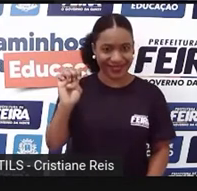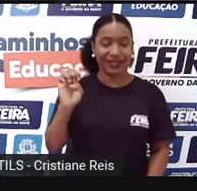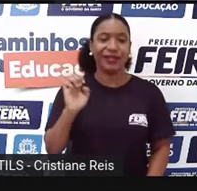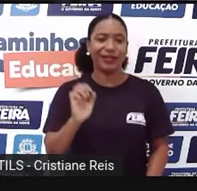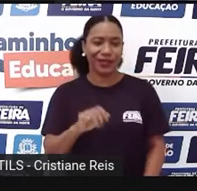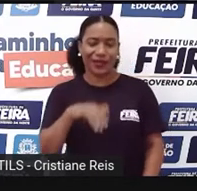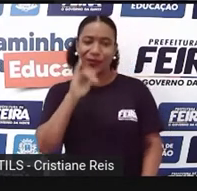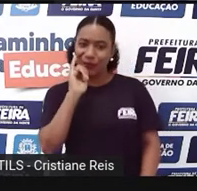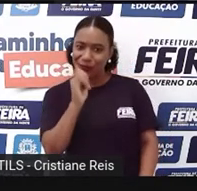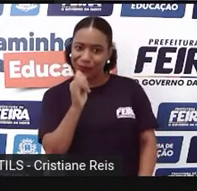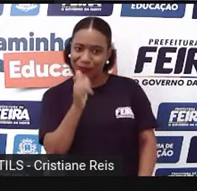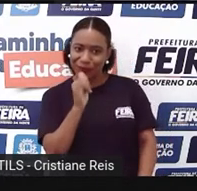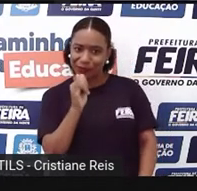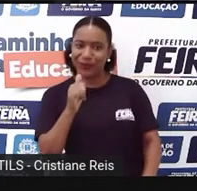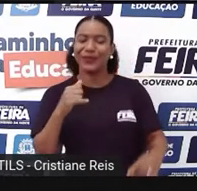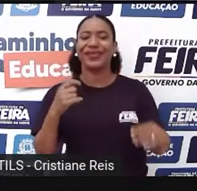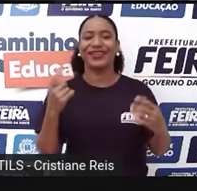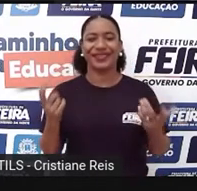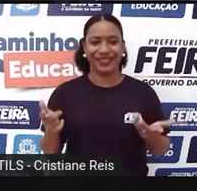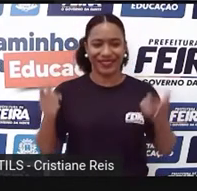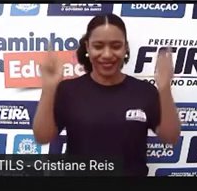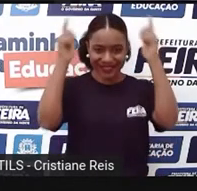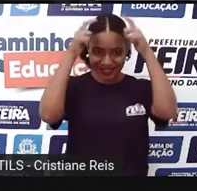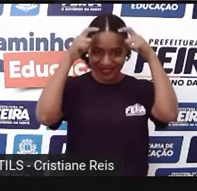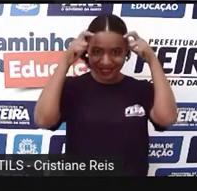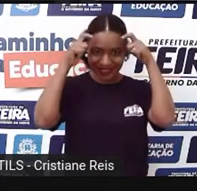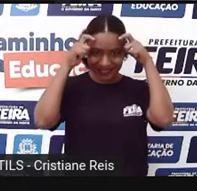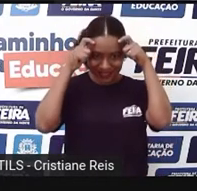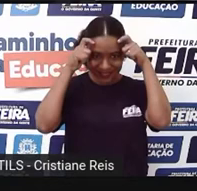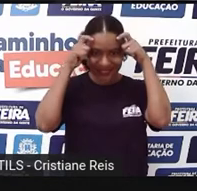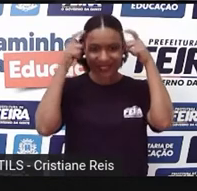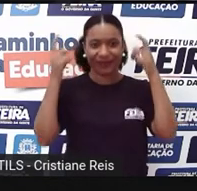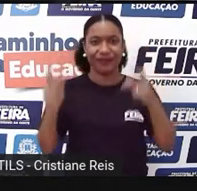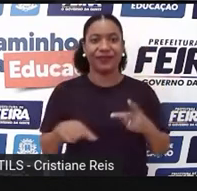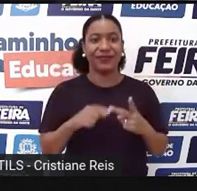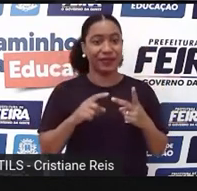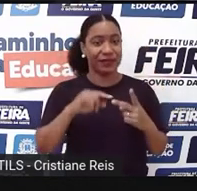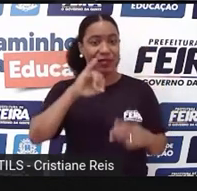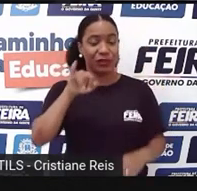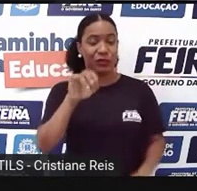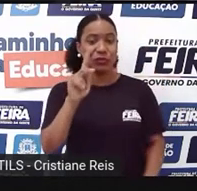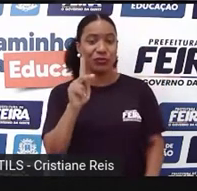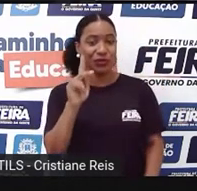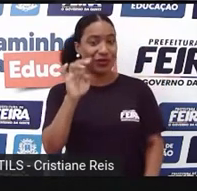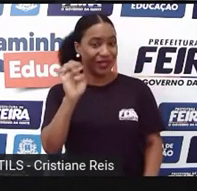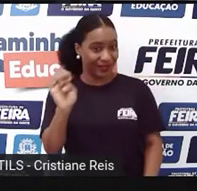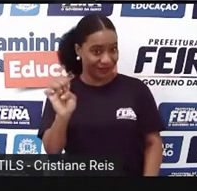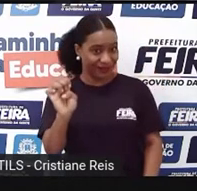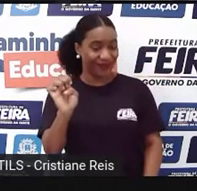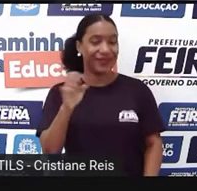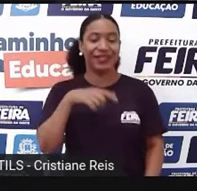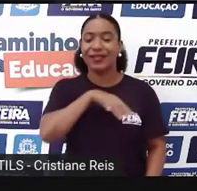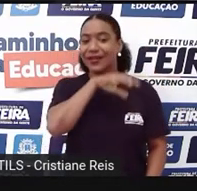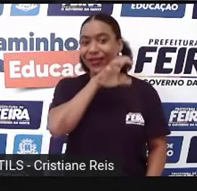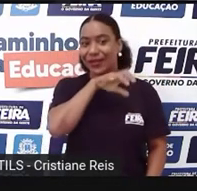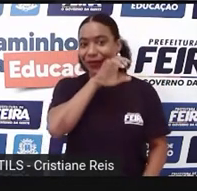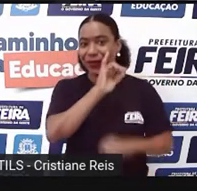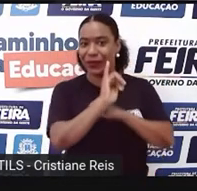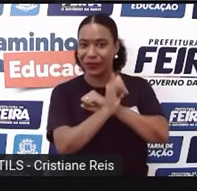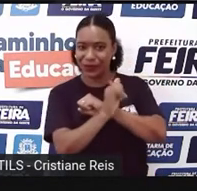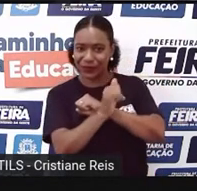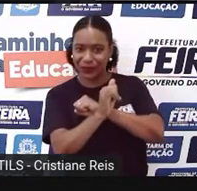de fada. Fable. Fábula. Joke. Que são as piadas, né? Anedotas.